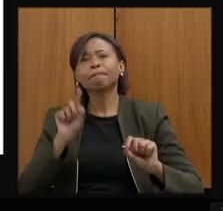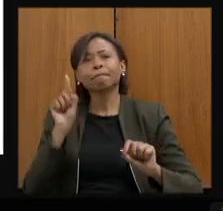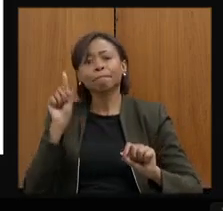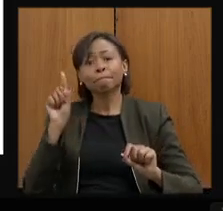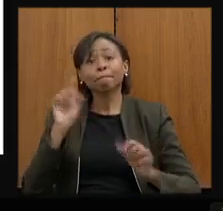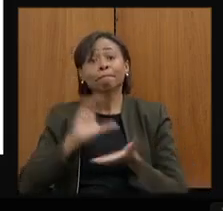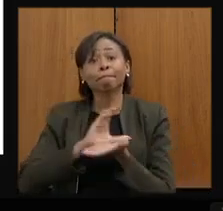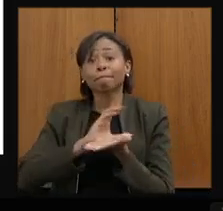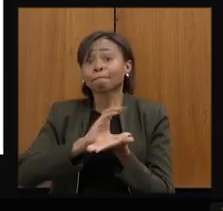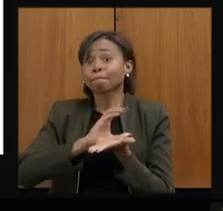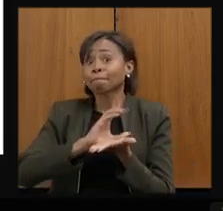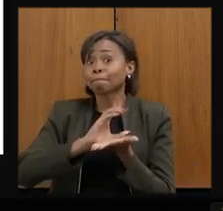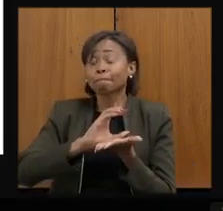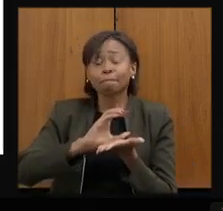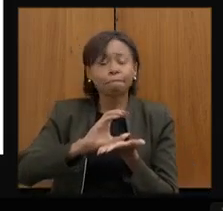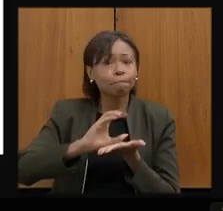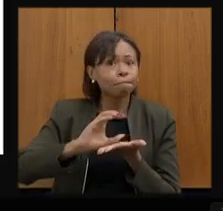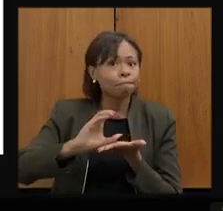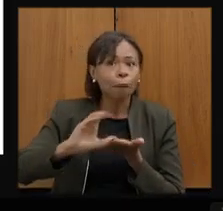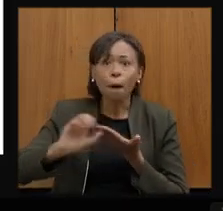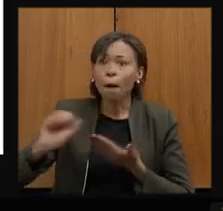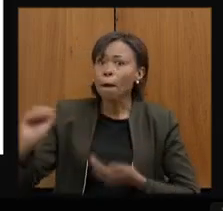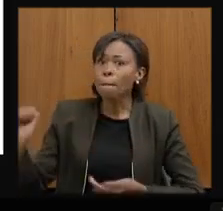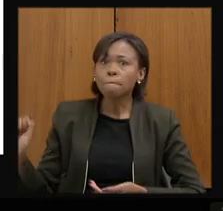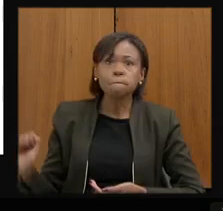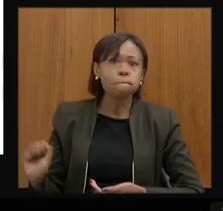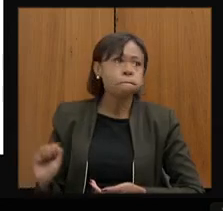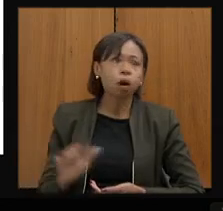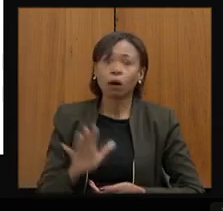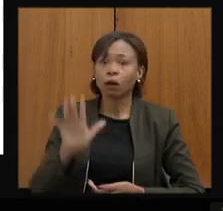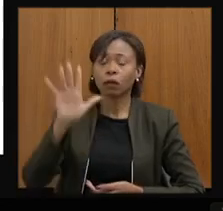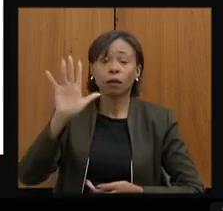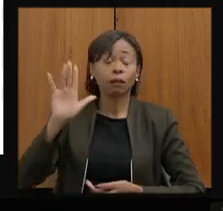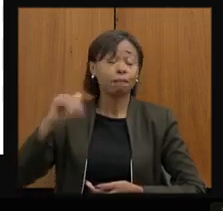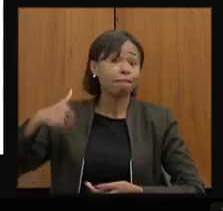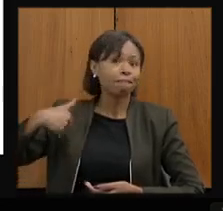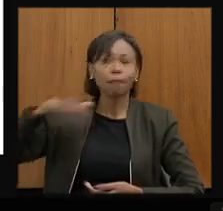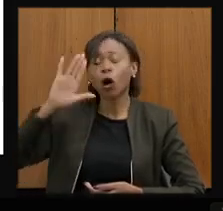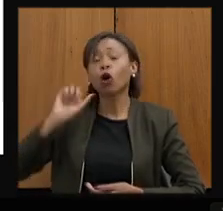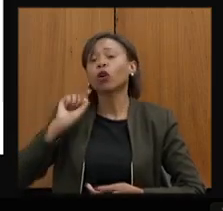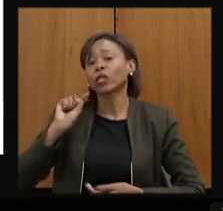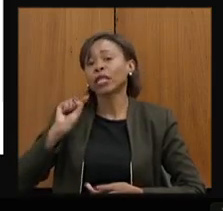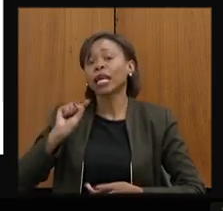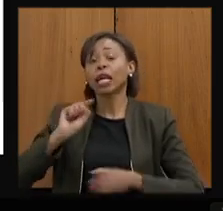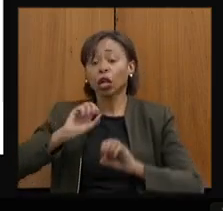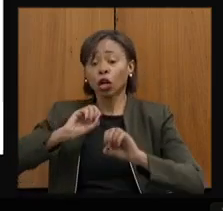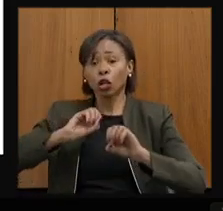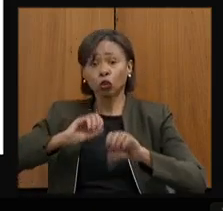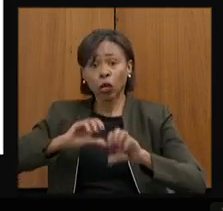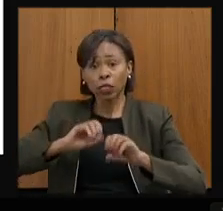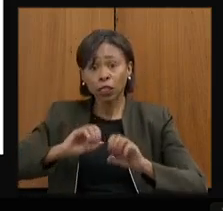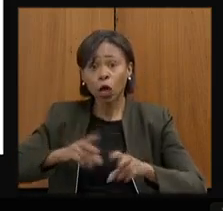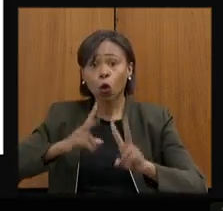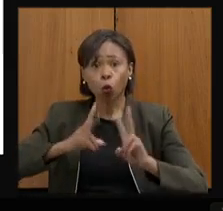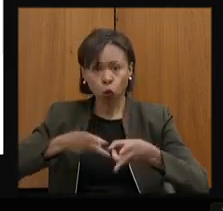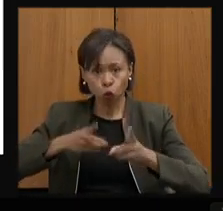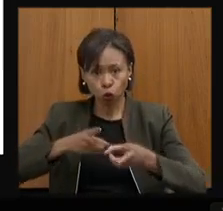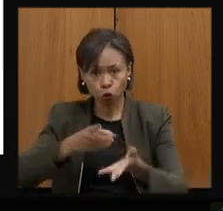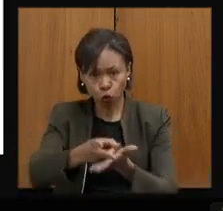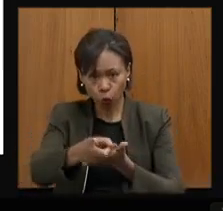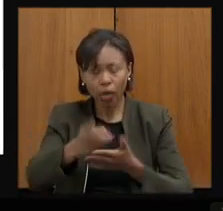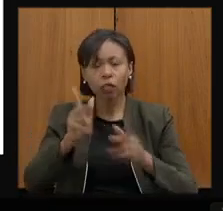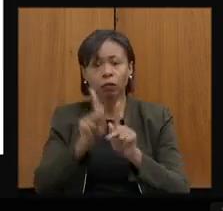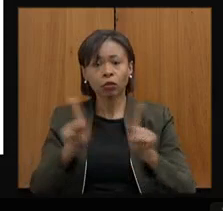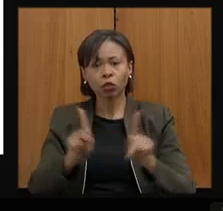o investimento mais expressivo que a história da educação em Minas Gerais já teve em relação à formação continuada de professores, mais de 40